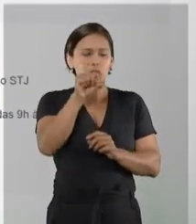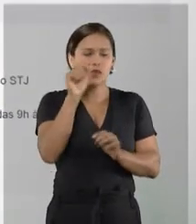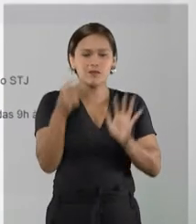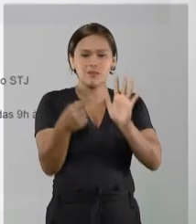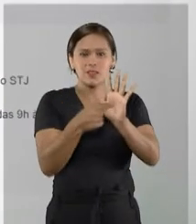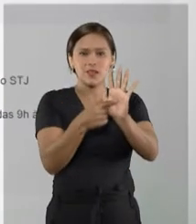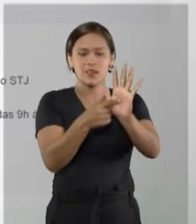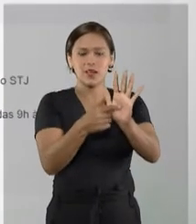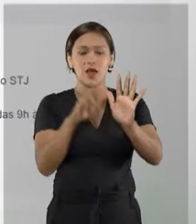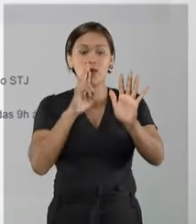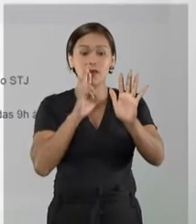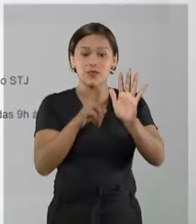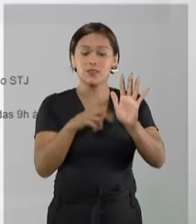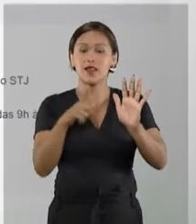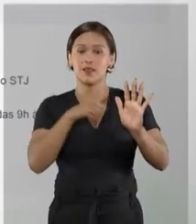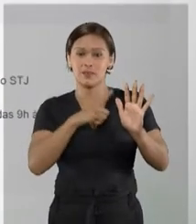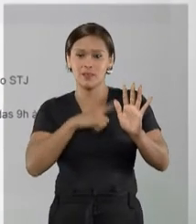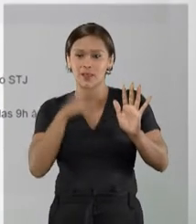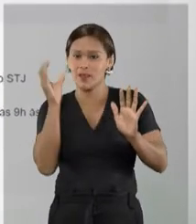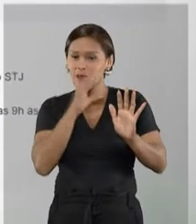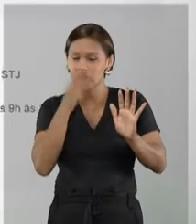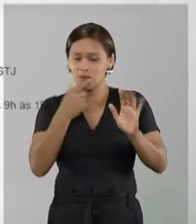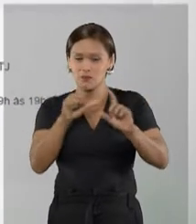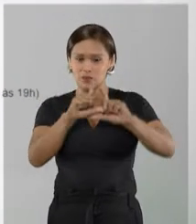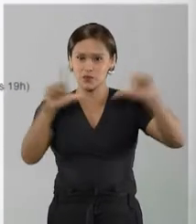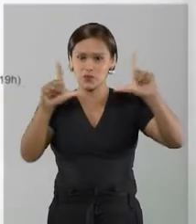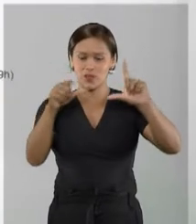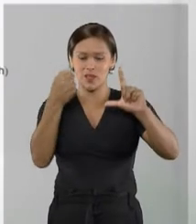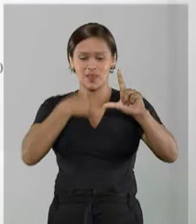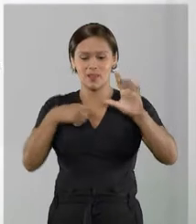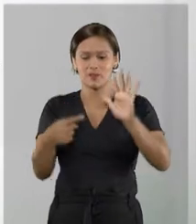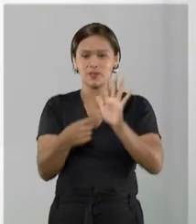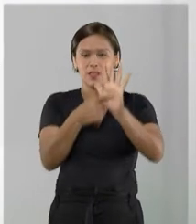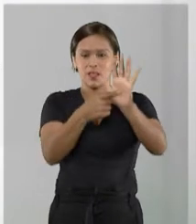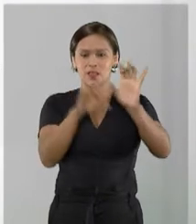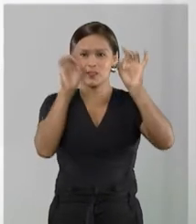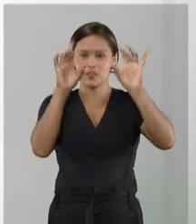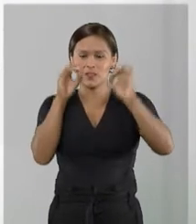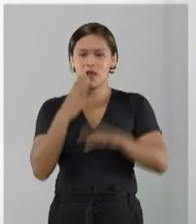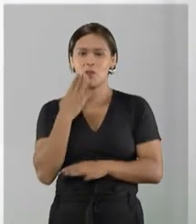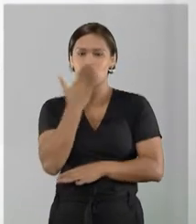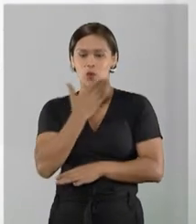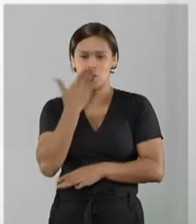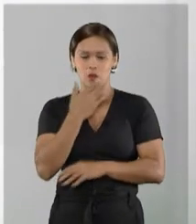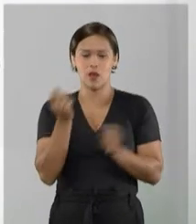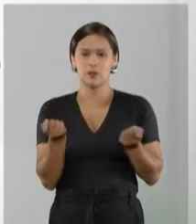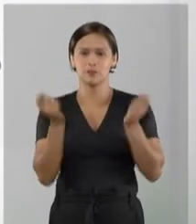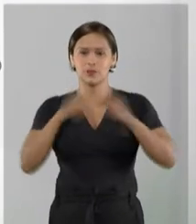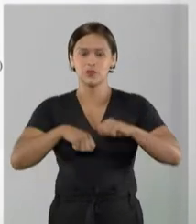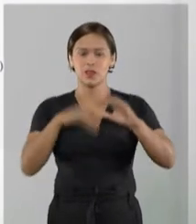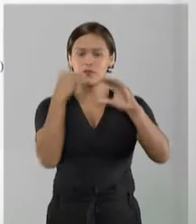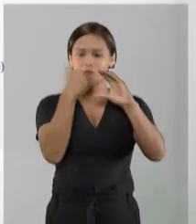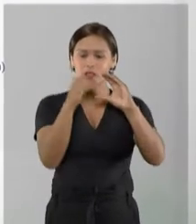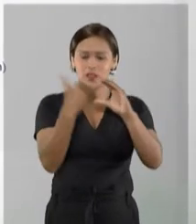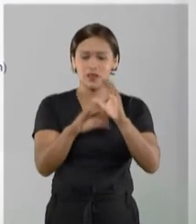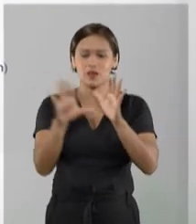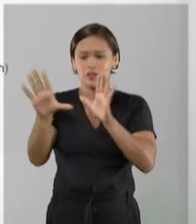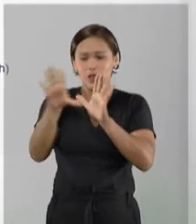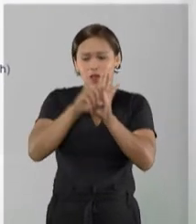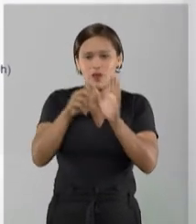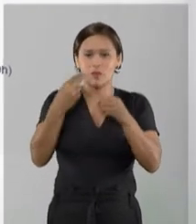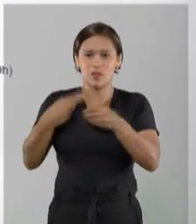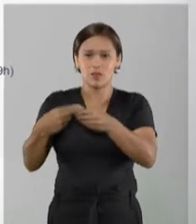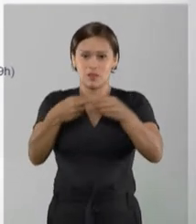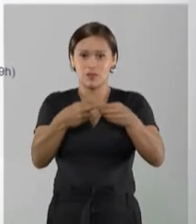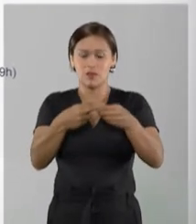cliques, você visualiza o resultado da sua busca. No centro da tela, clicando nos links destacados por cores, é possível emitir guias de